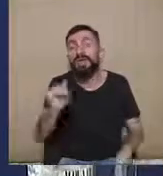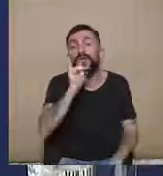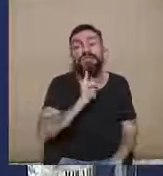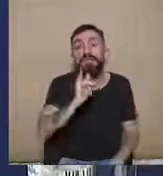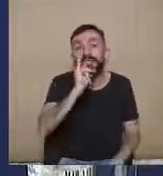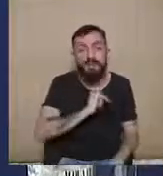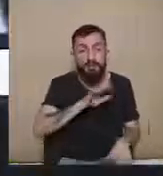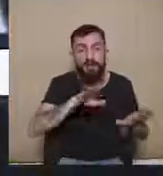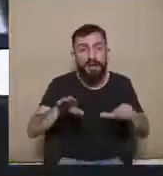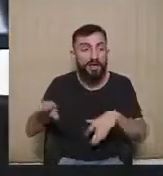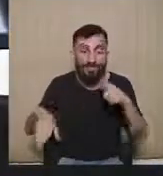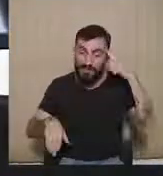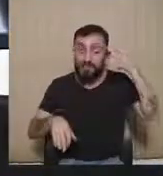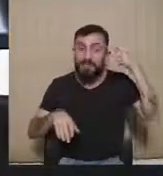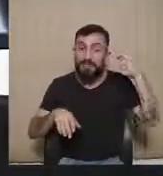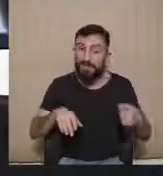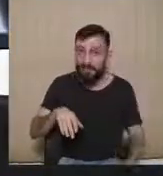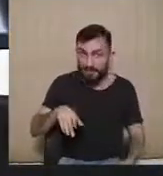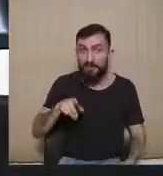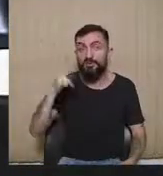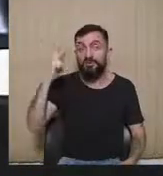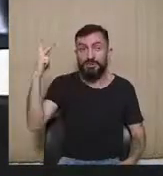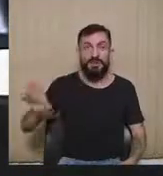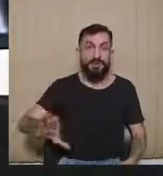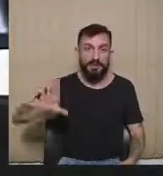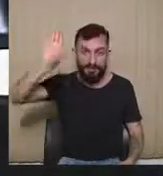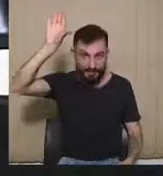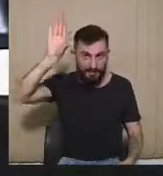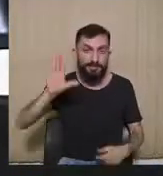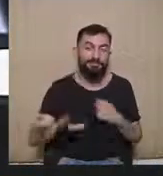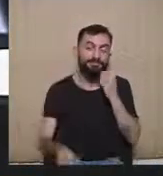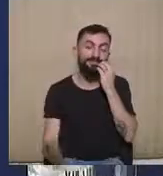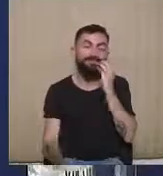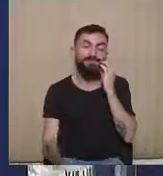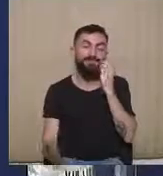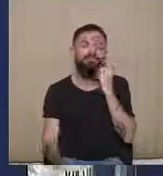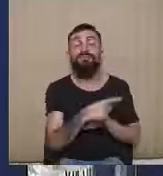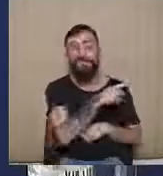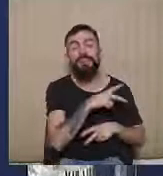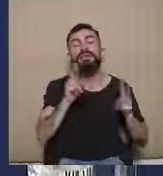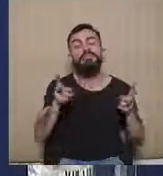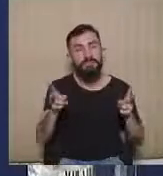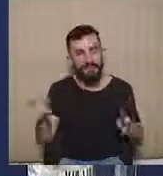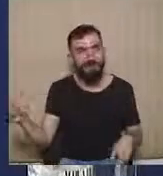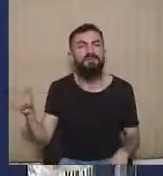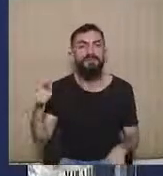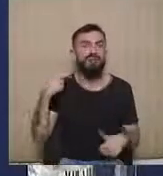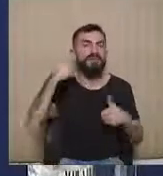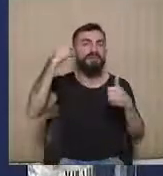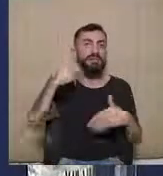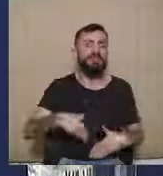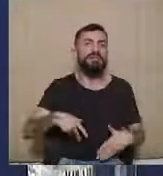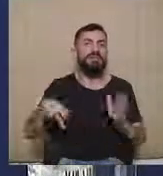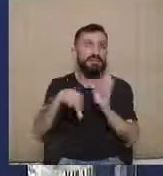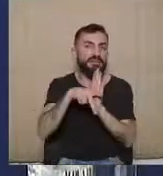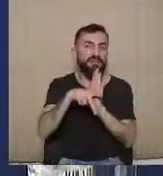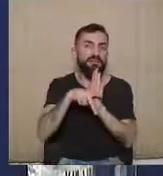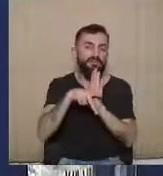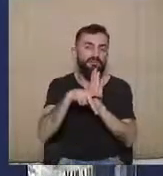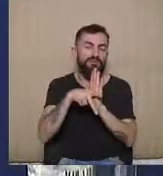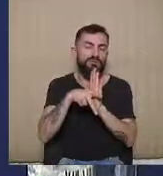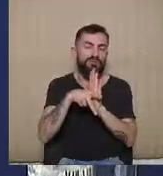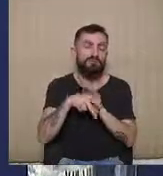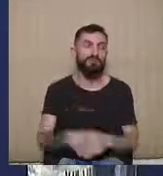contra uma decisão que defira esse registro de candidatura. Essa é uma tese, inclusive, que chegou até